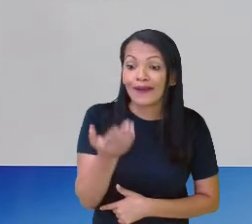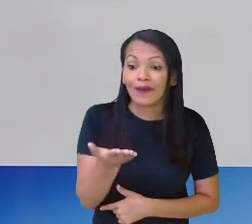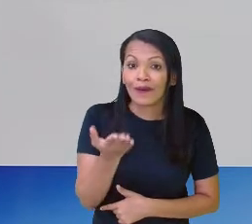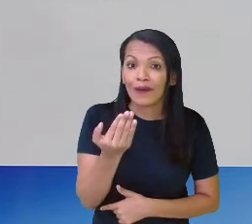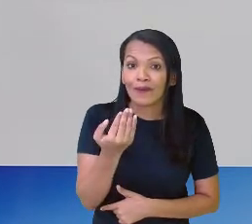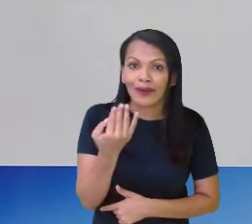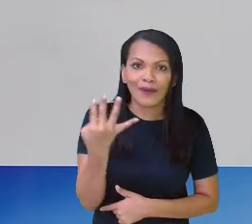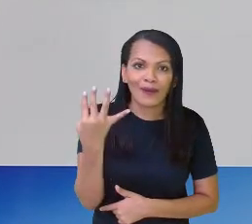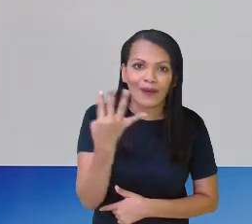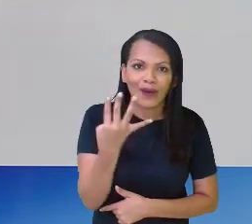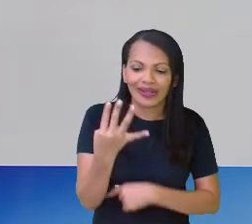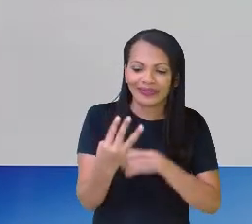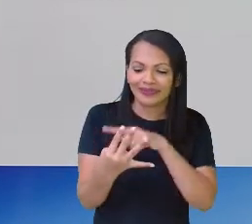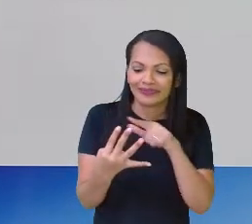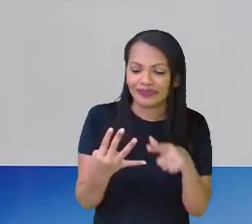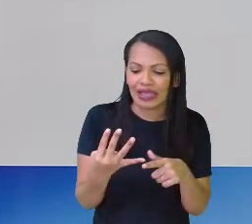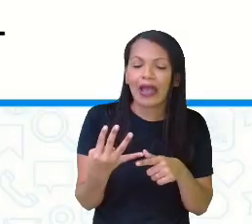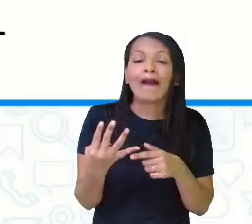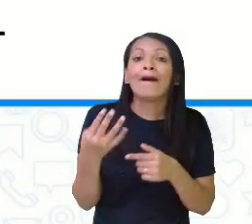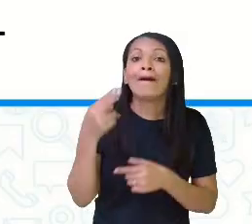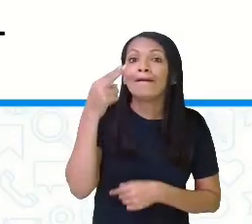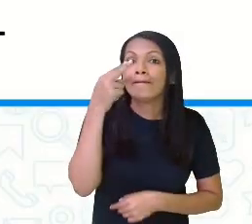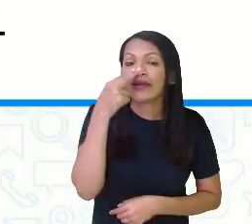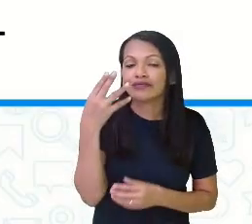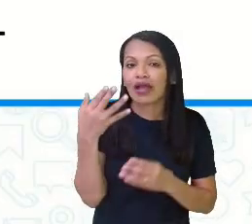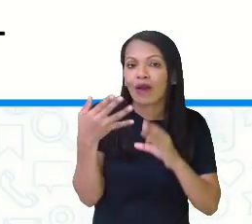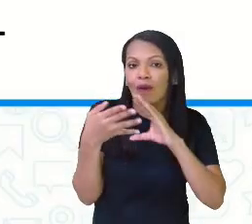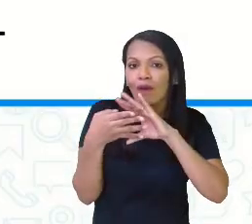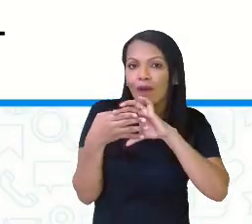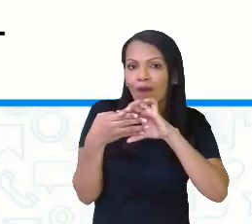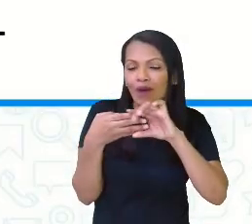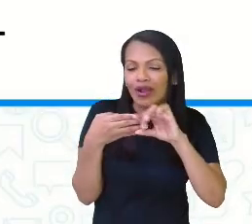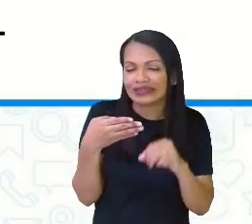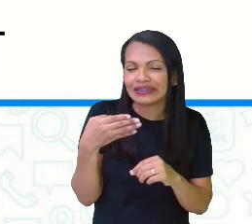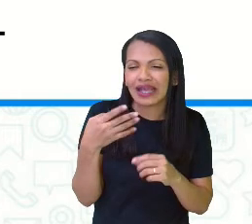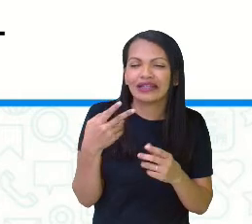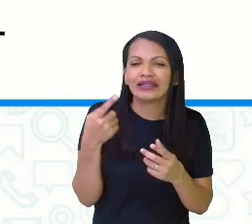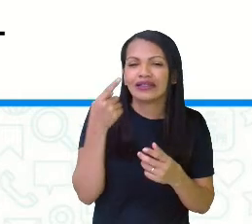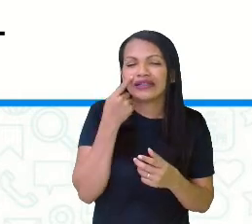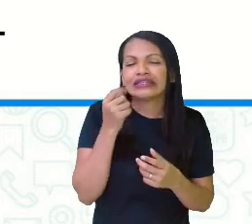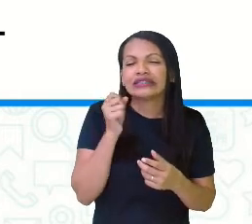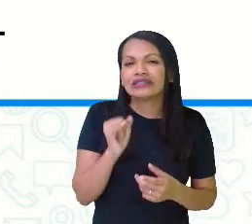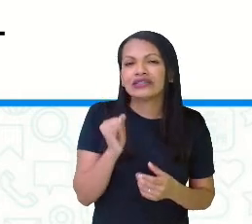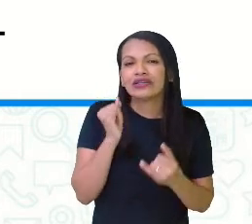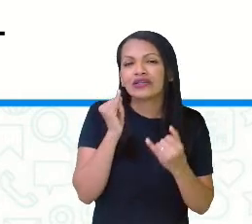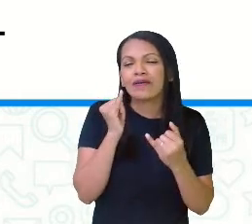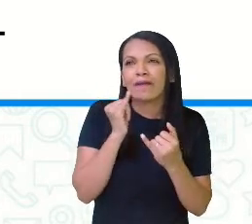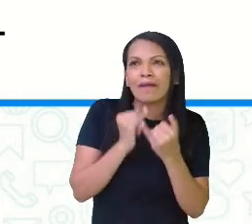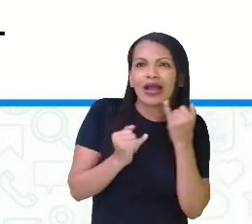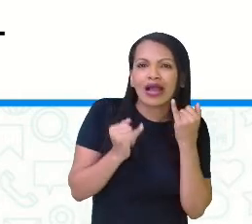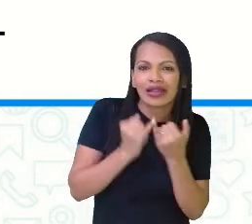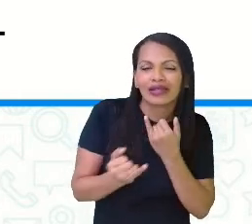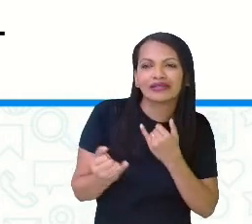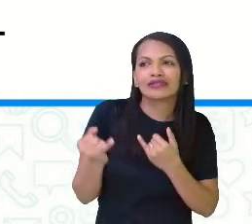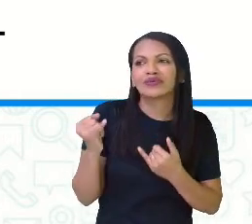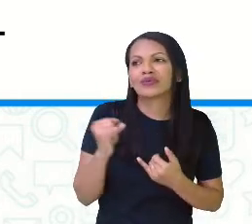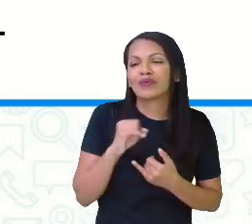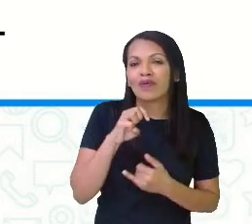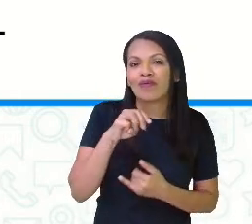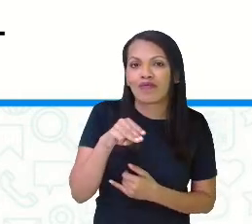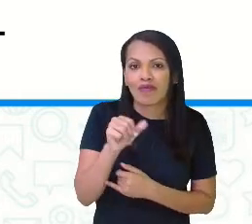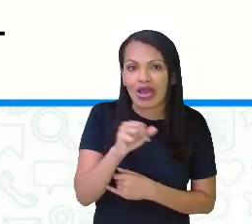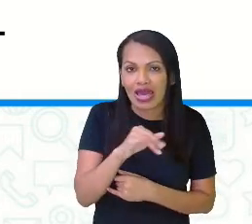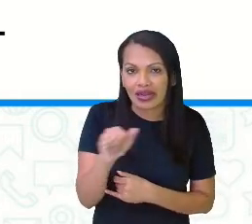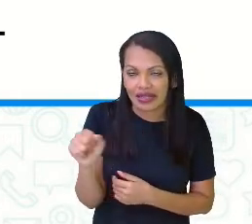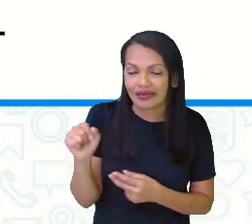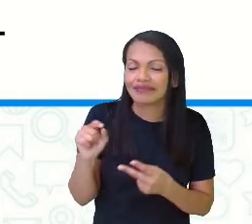mesma quantidade de João. A diferença é que as partes que foram divididas foram diferentes.